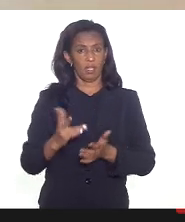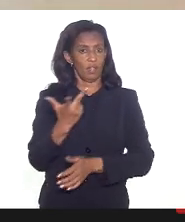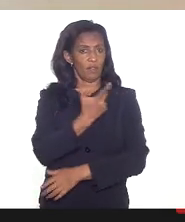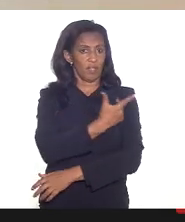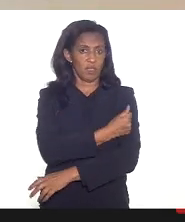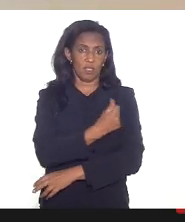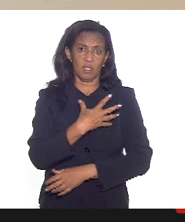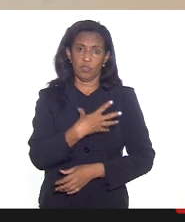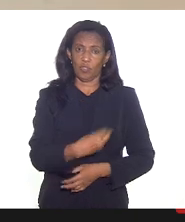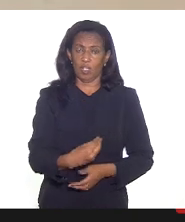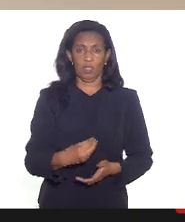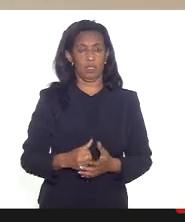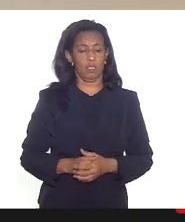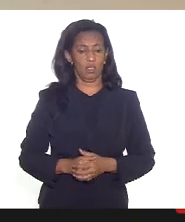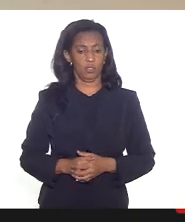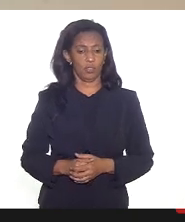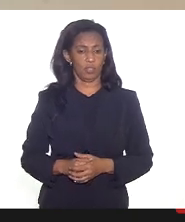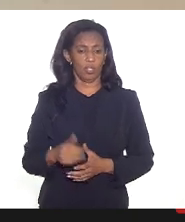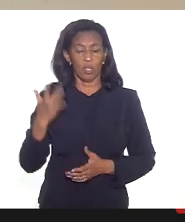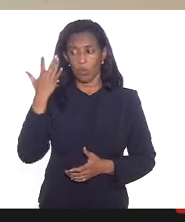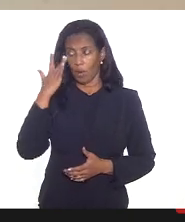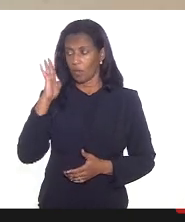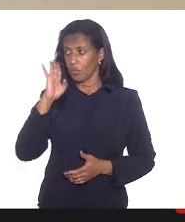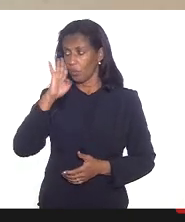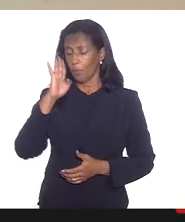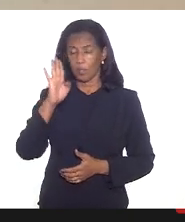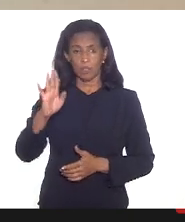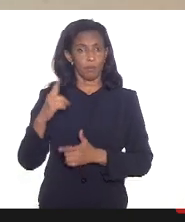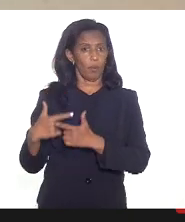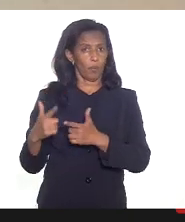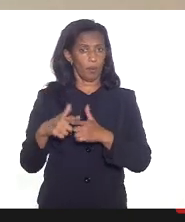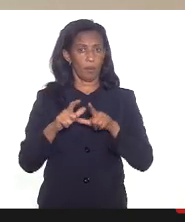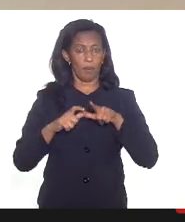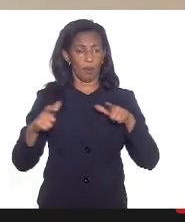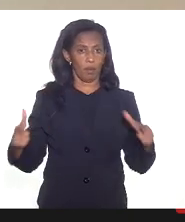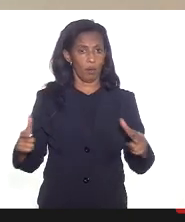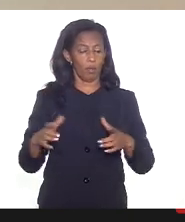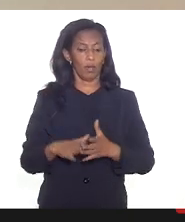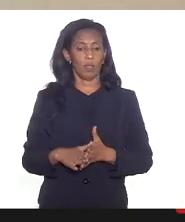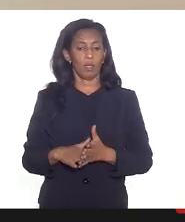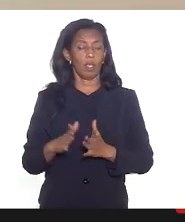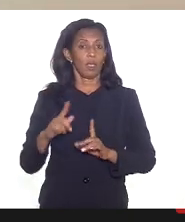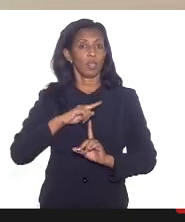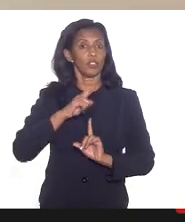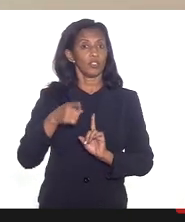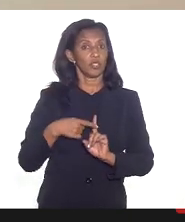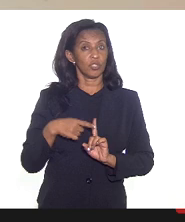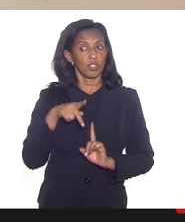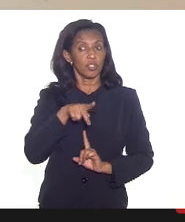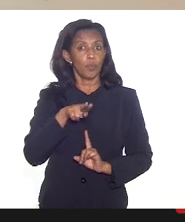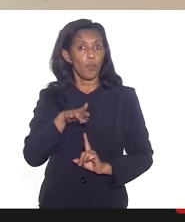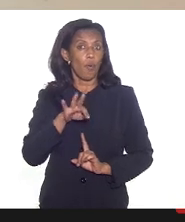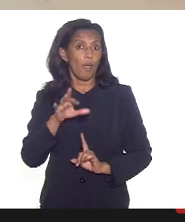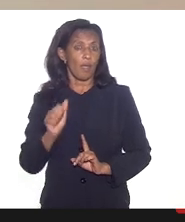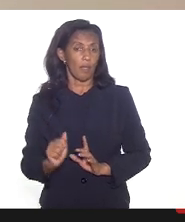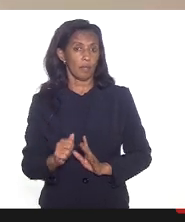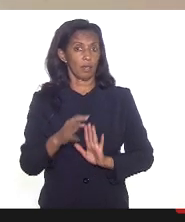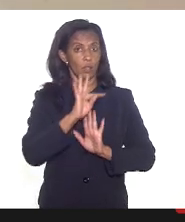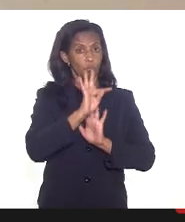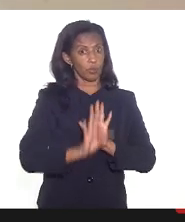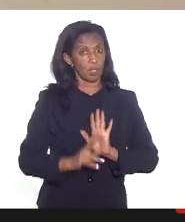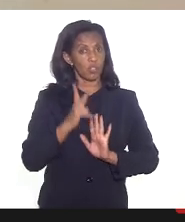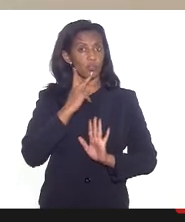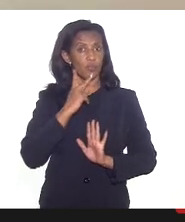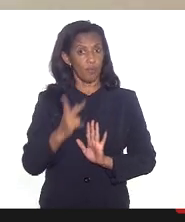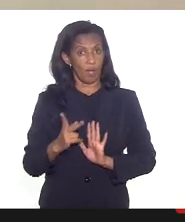de lactantes acho que o principal o problema maior era as gestantes e puérperas então o texto ele fala